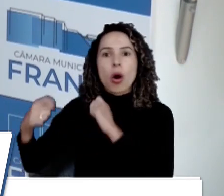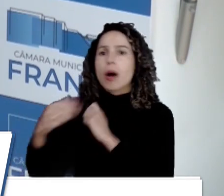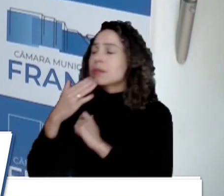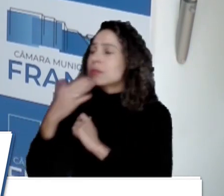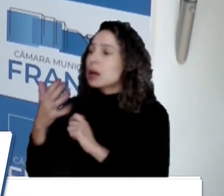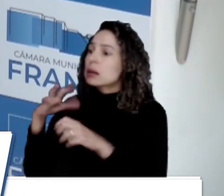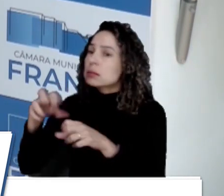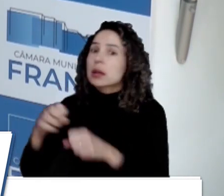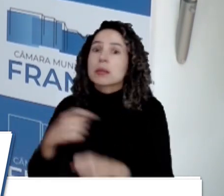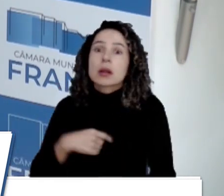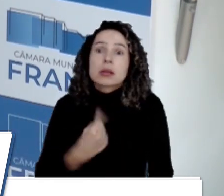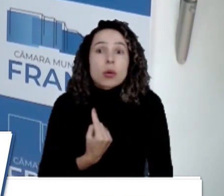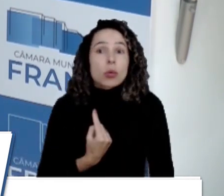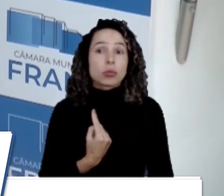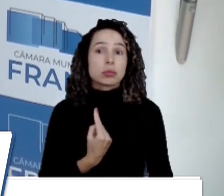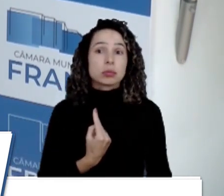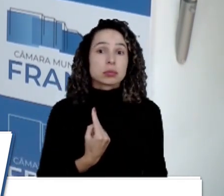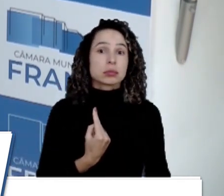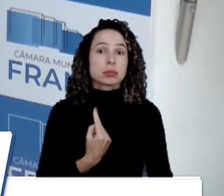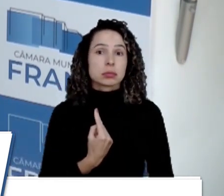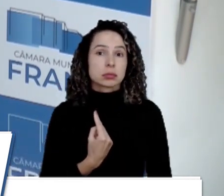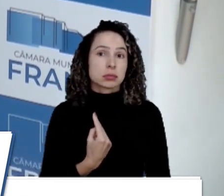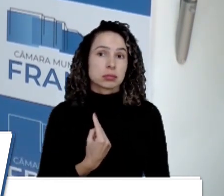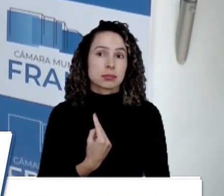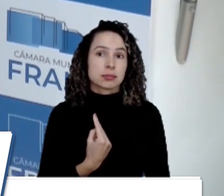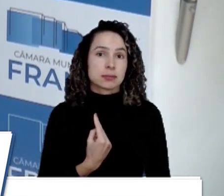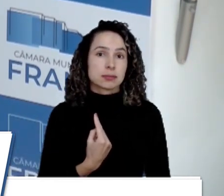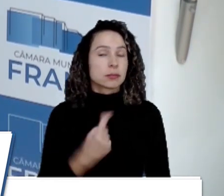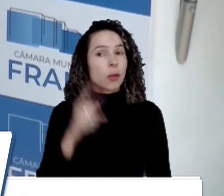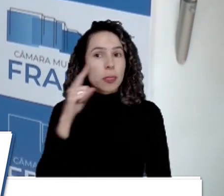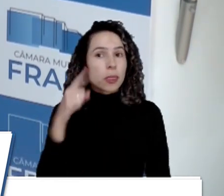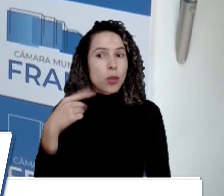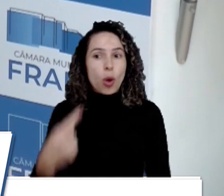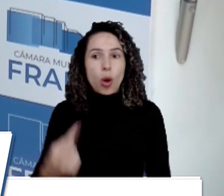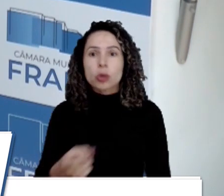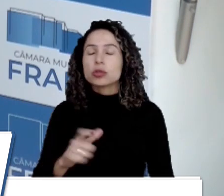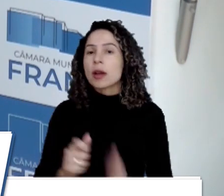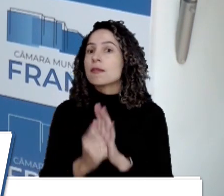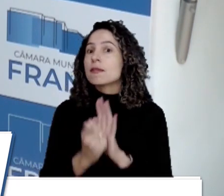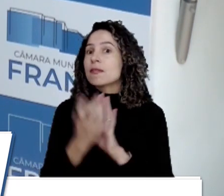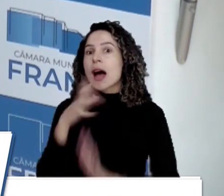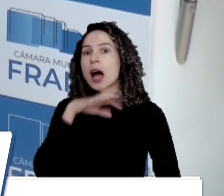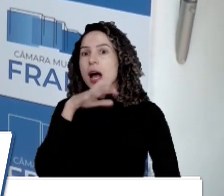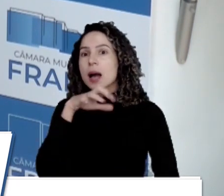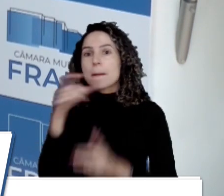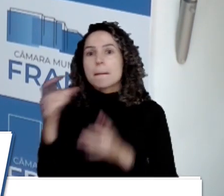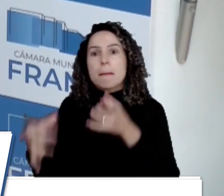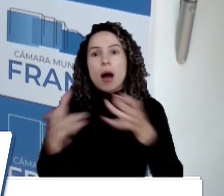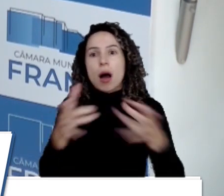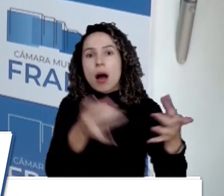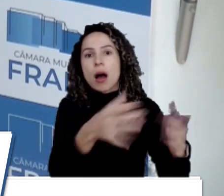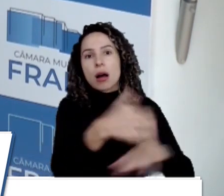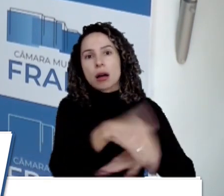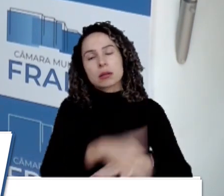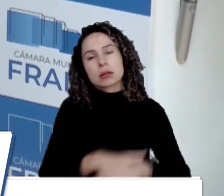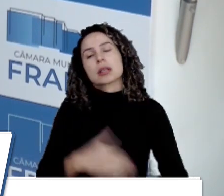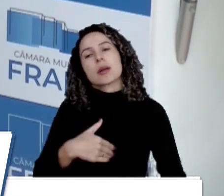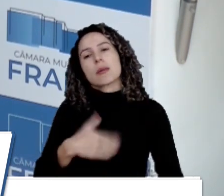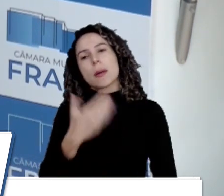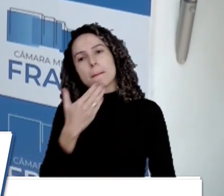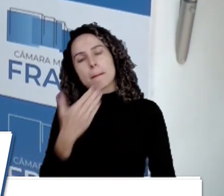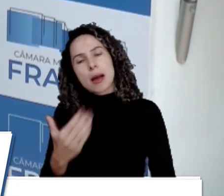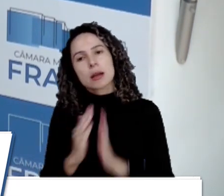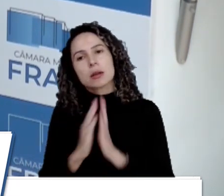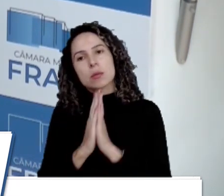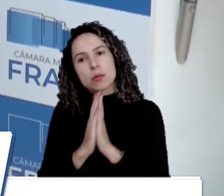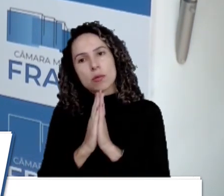eu sou uma pessoa só. Todo dia tem inúmeros animais abandonados nas ruas. Então, eu peço que, com a